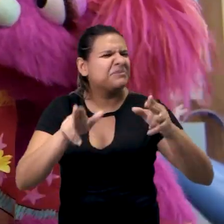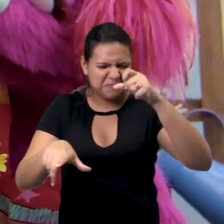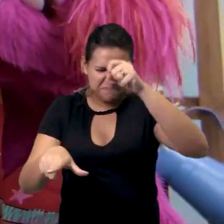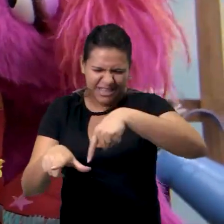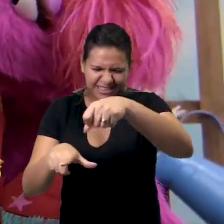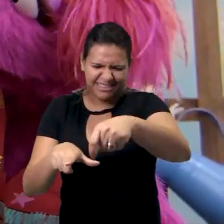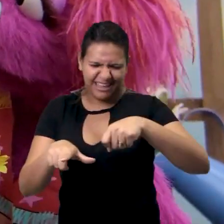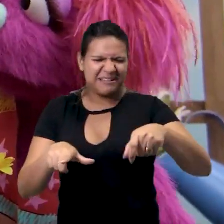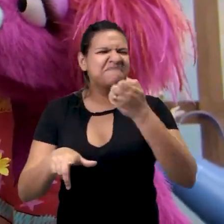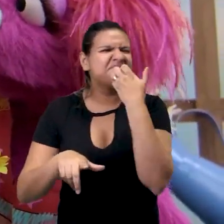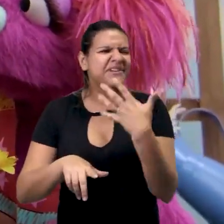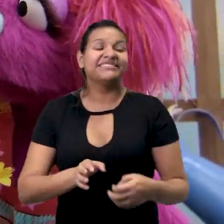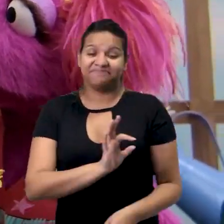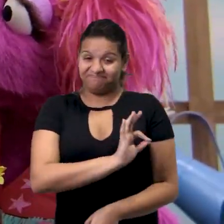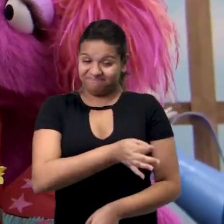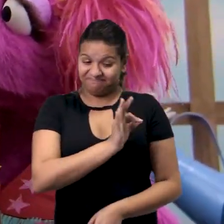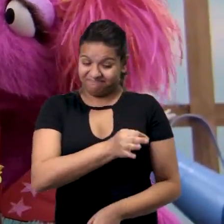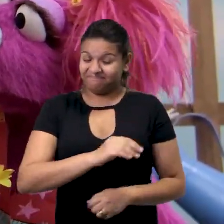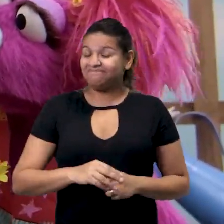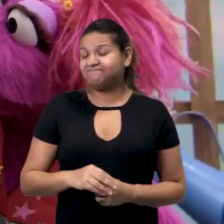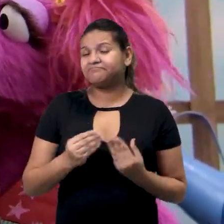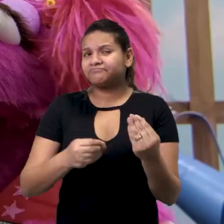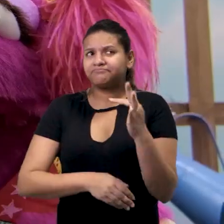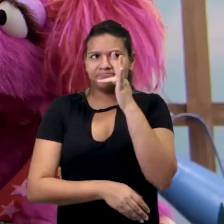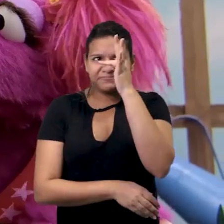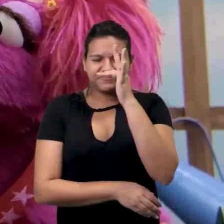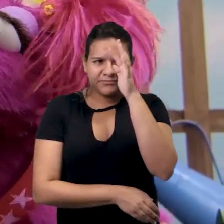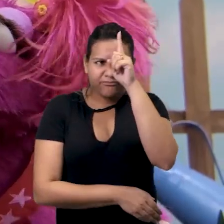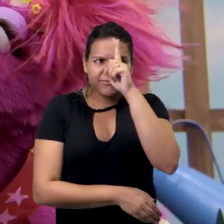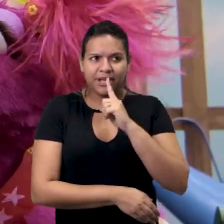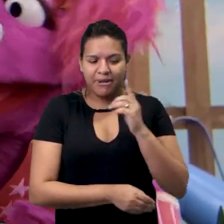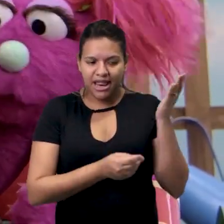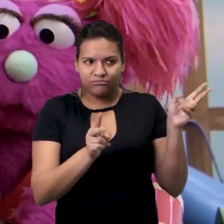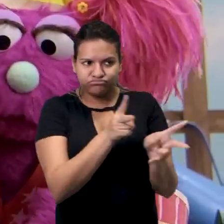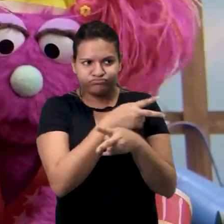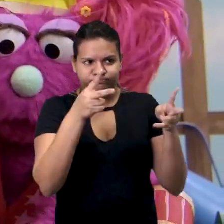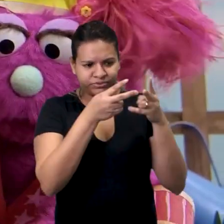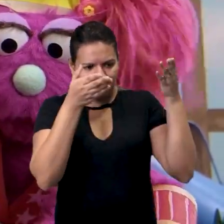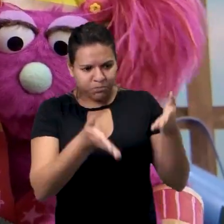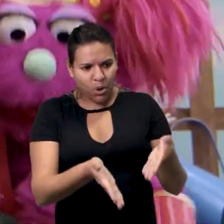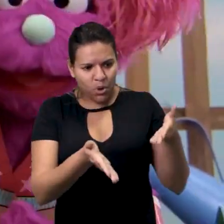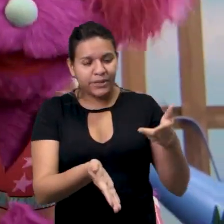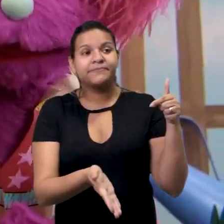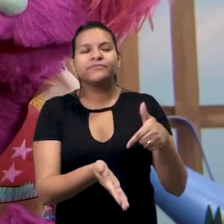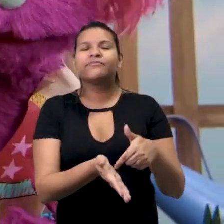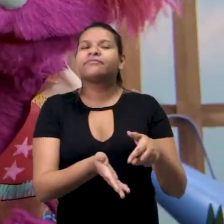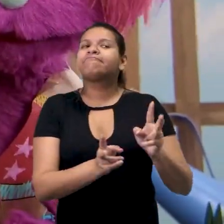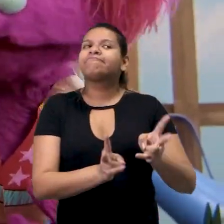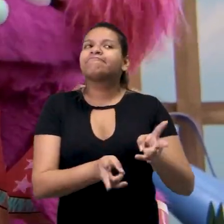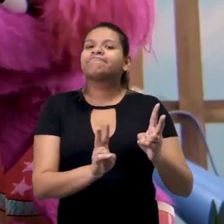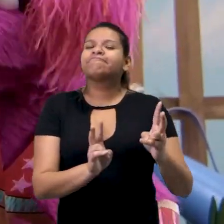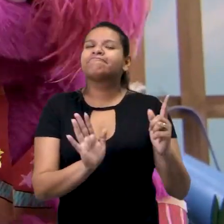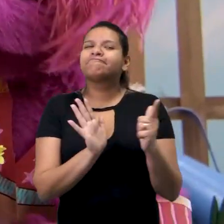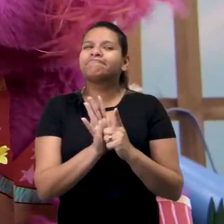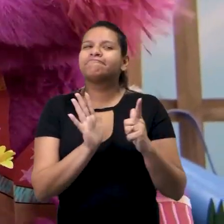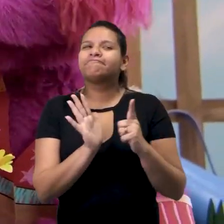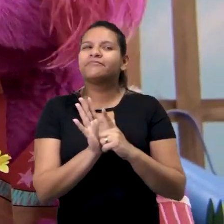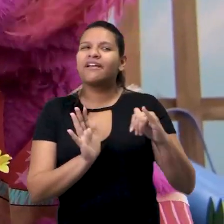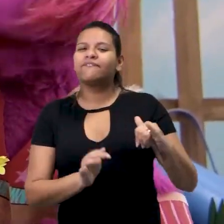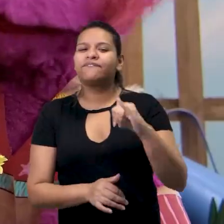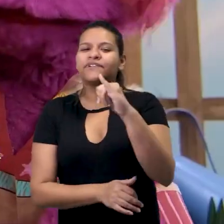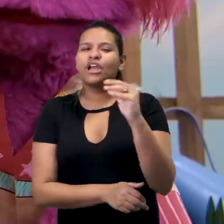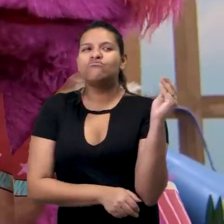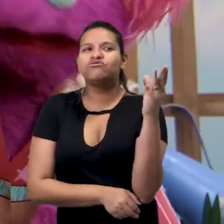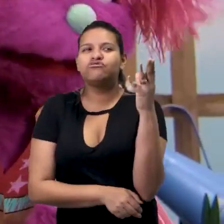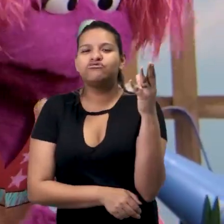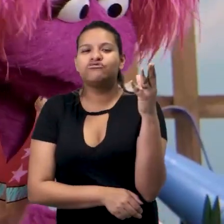É mesmo! E se ele trouxe essa flor amarela até aqui? O nosso aviãozinho só pode